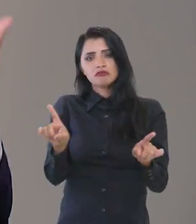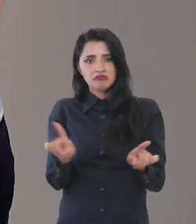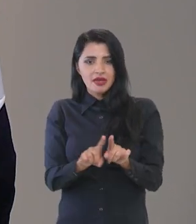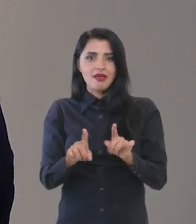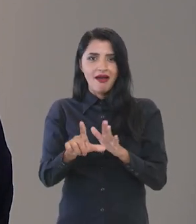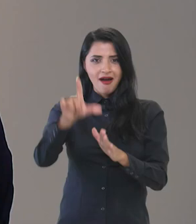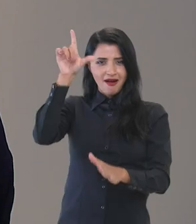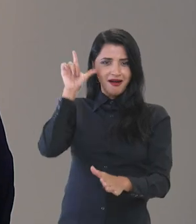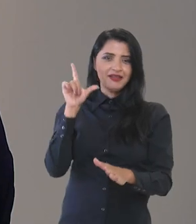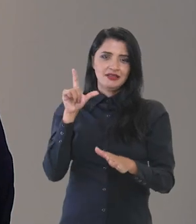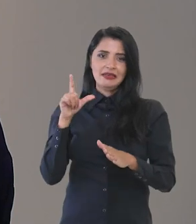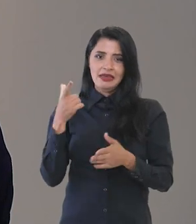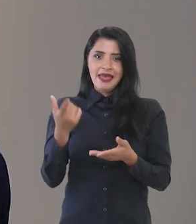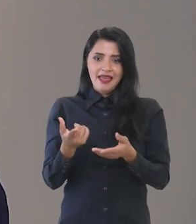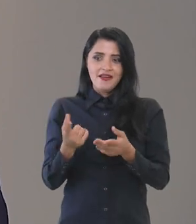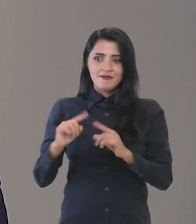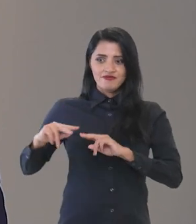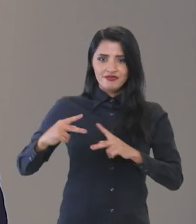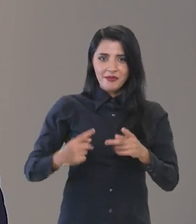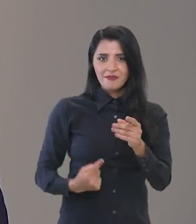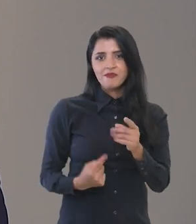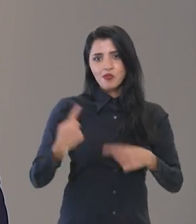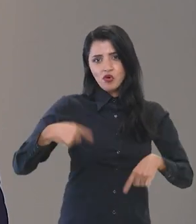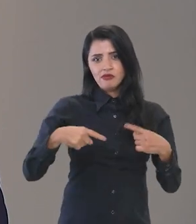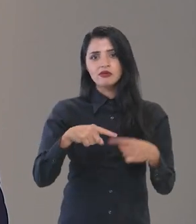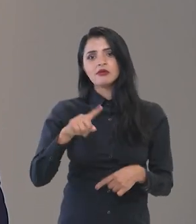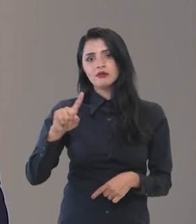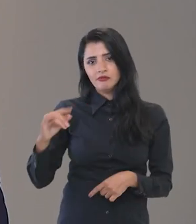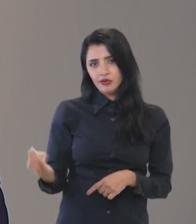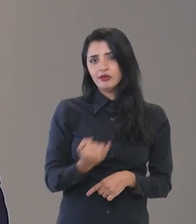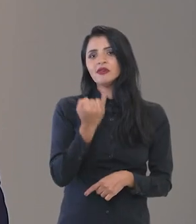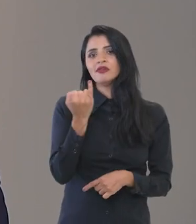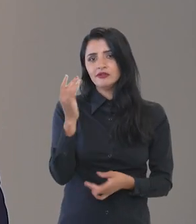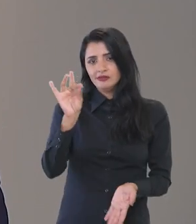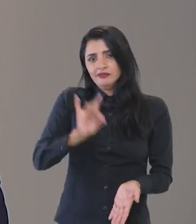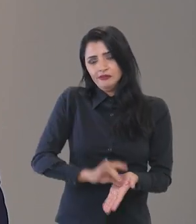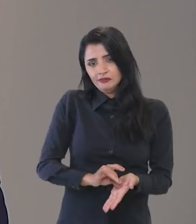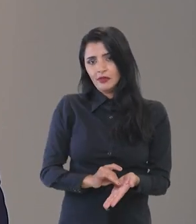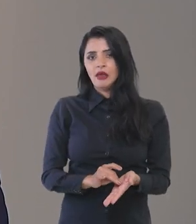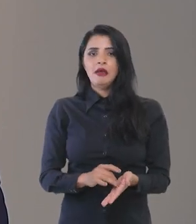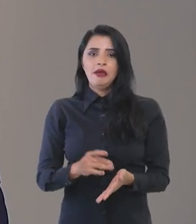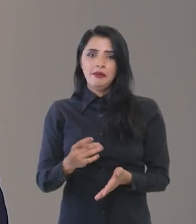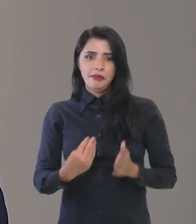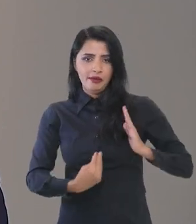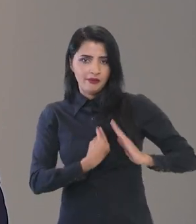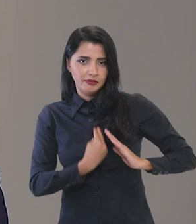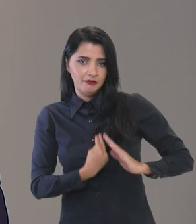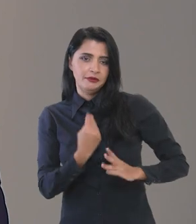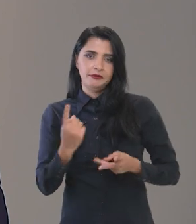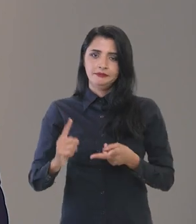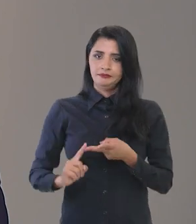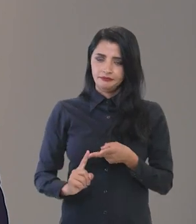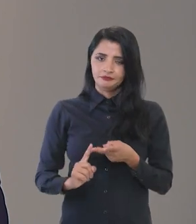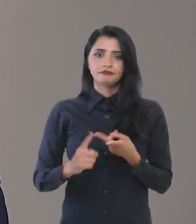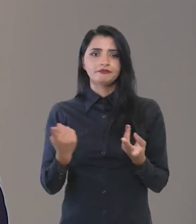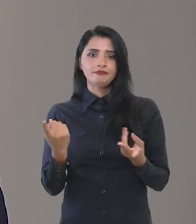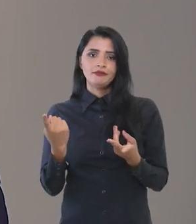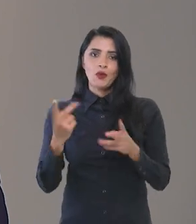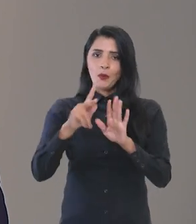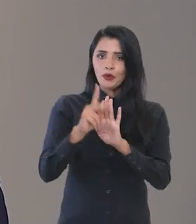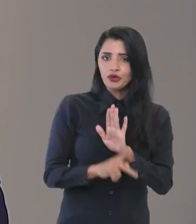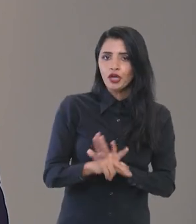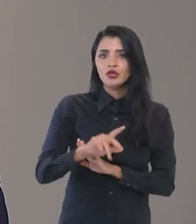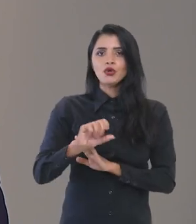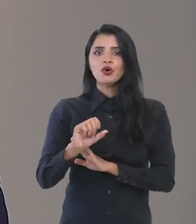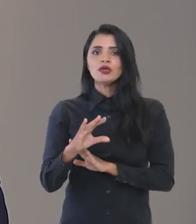em processos anteriores viraram políticas muito importantes, né? O Minha Casa Minha Vida, o projeto de